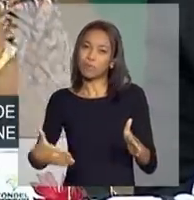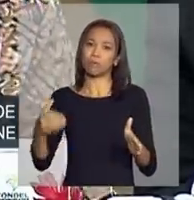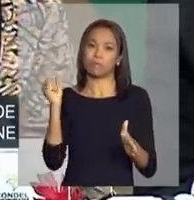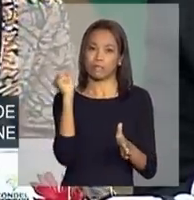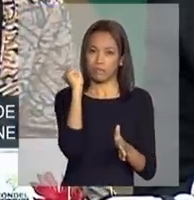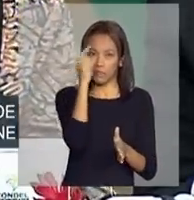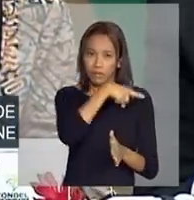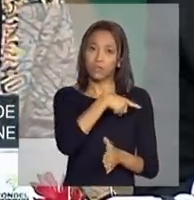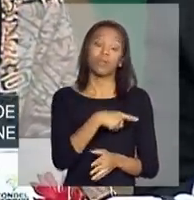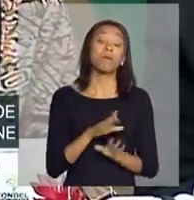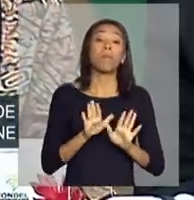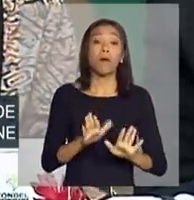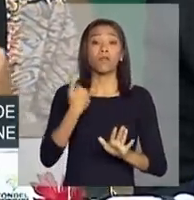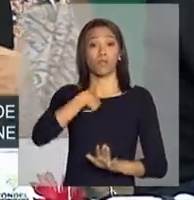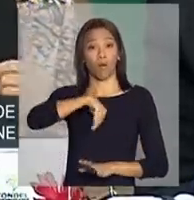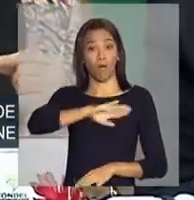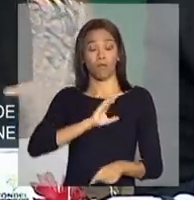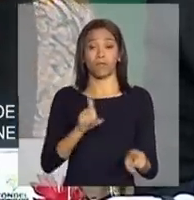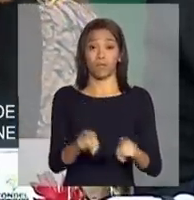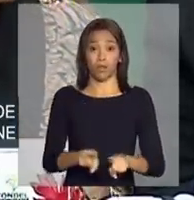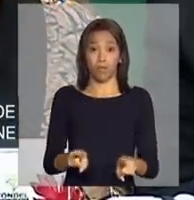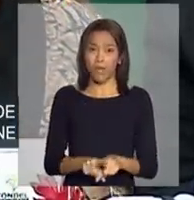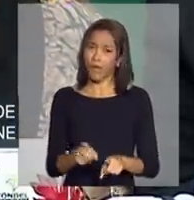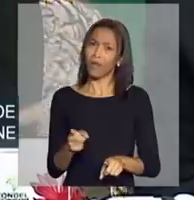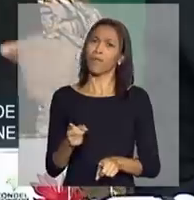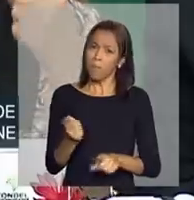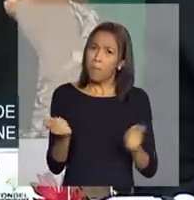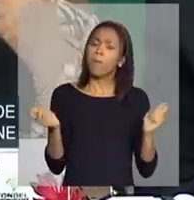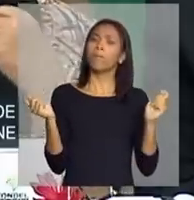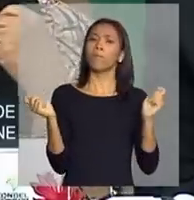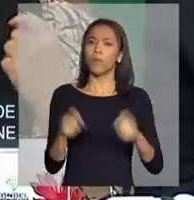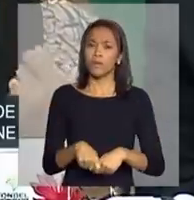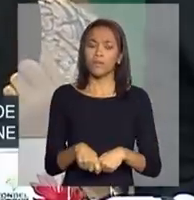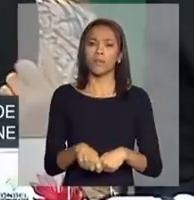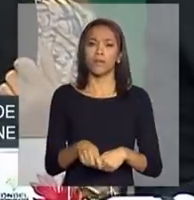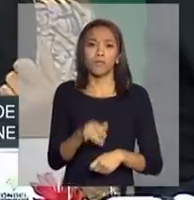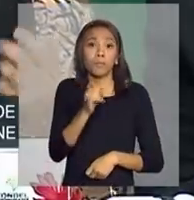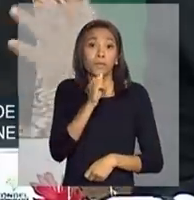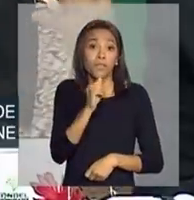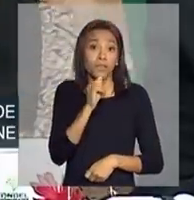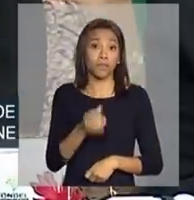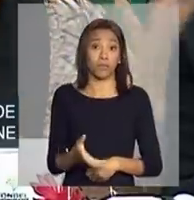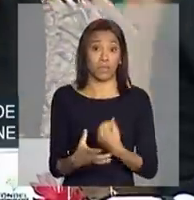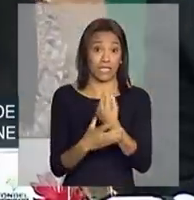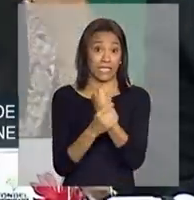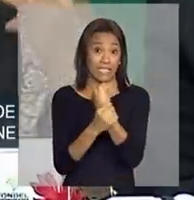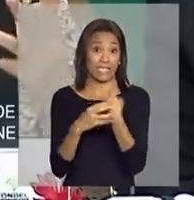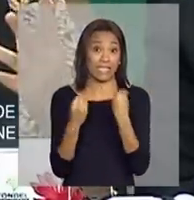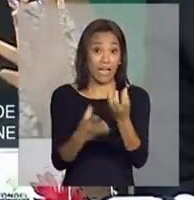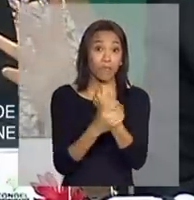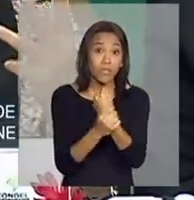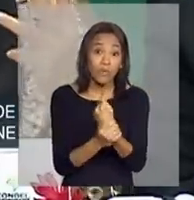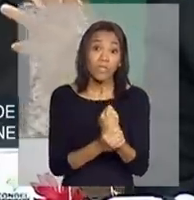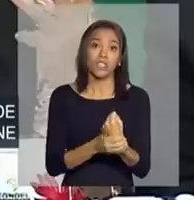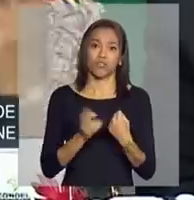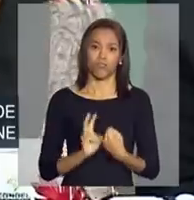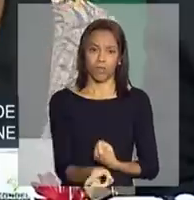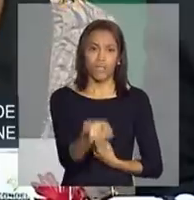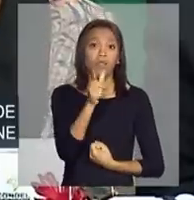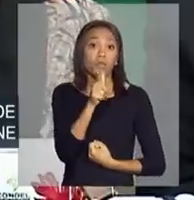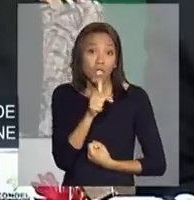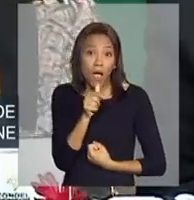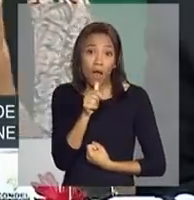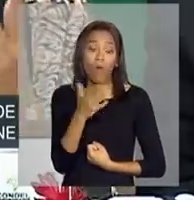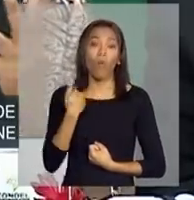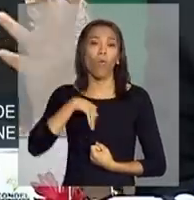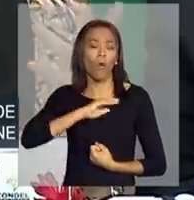Mas nós, além disso, podemos, no caso da segurança hídrica, nós fizemos isso. Nós estamos combinando